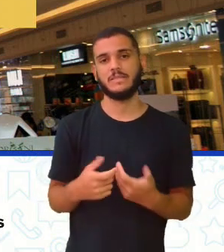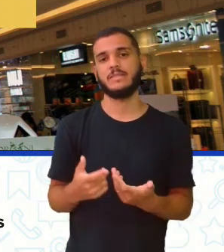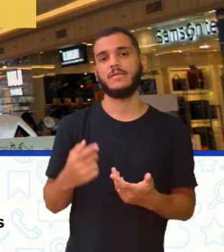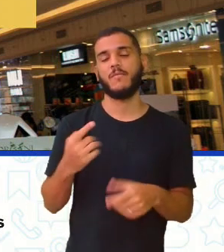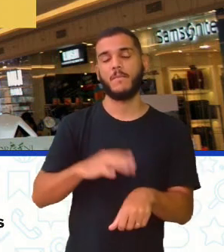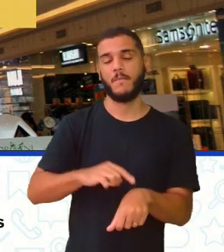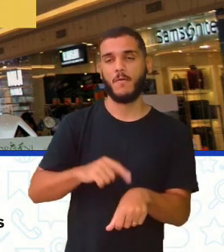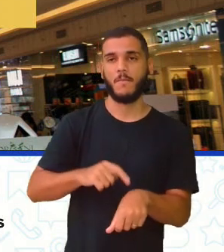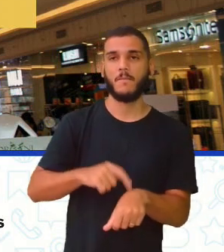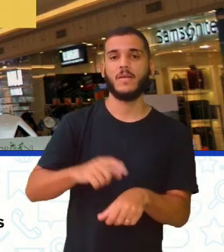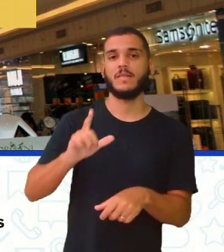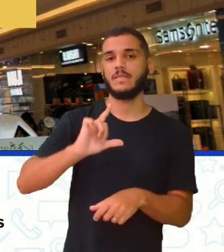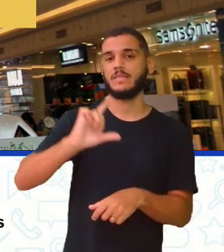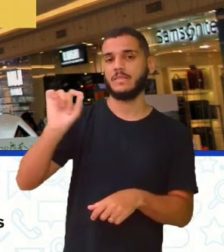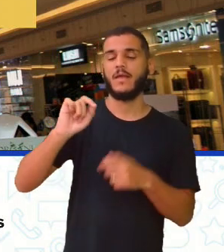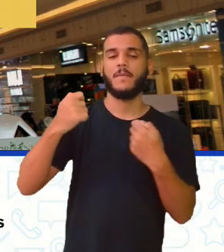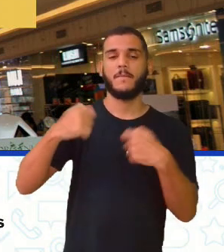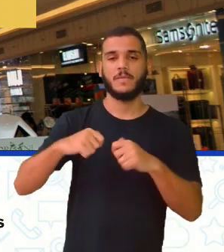apagadazinha.